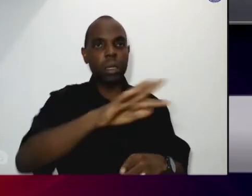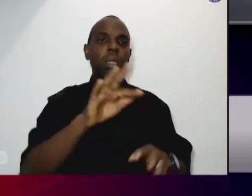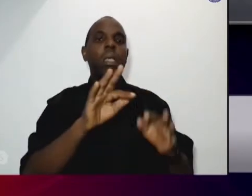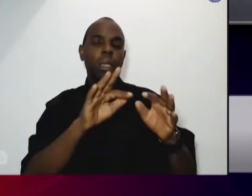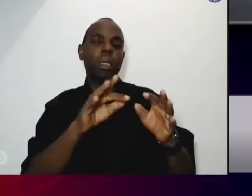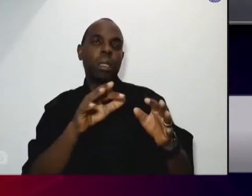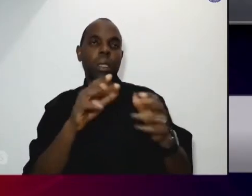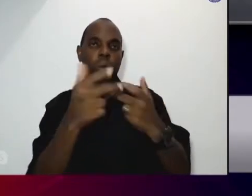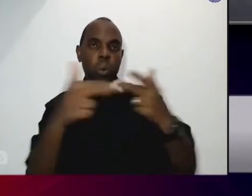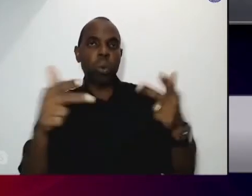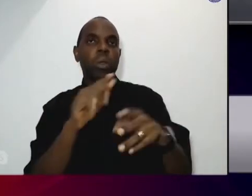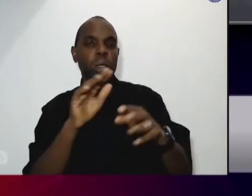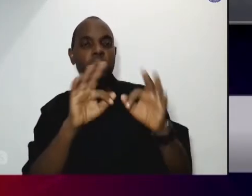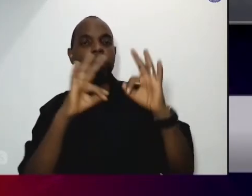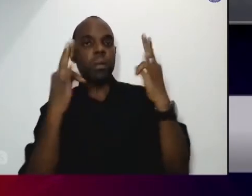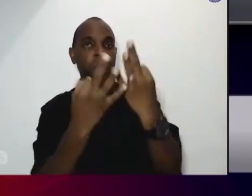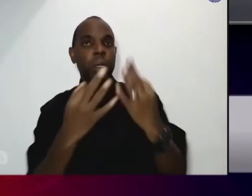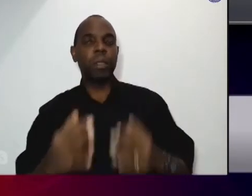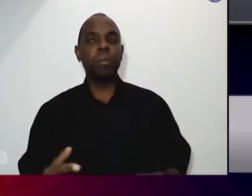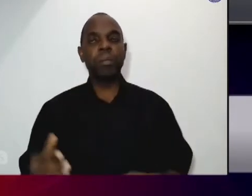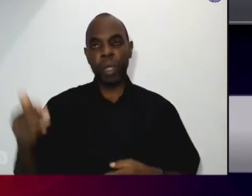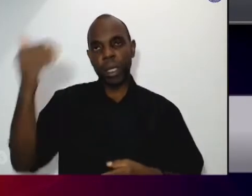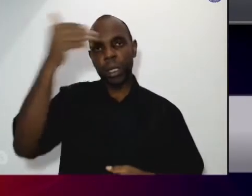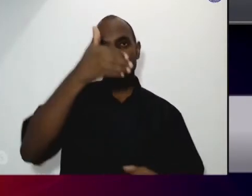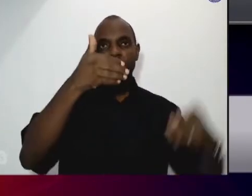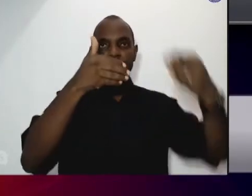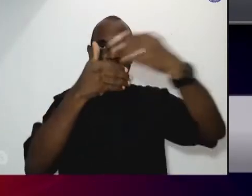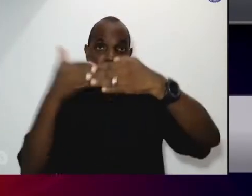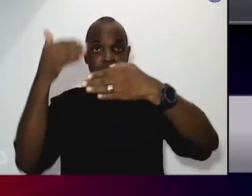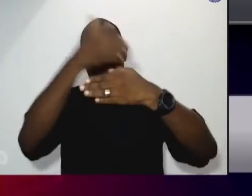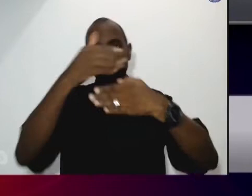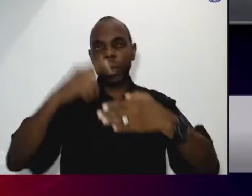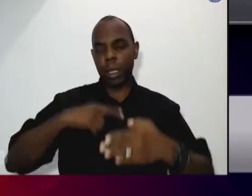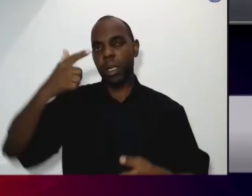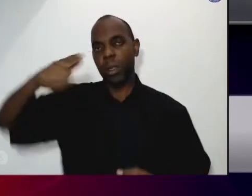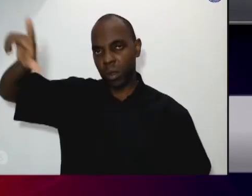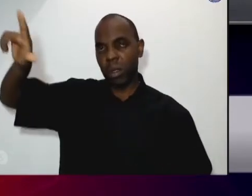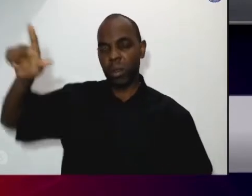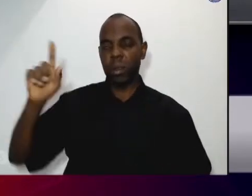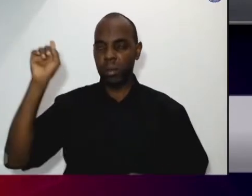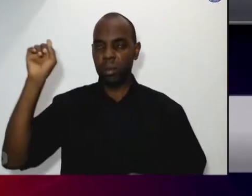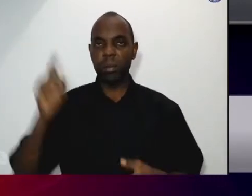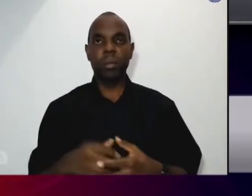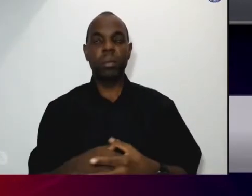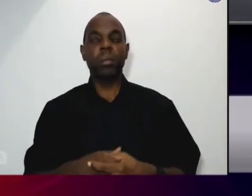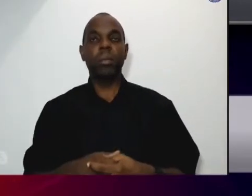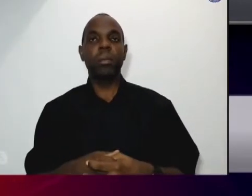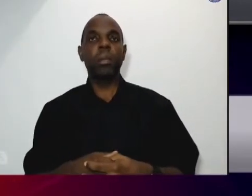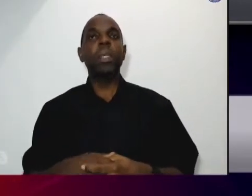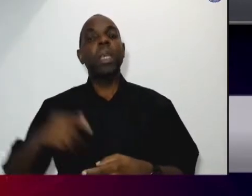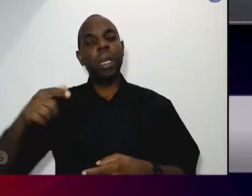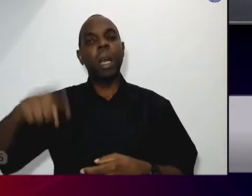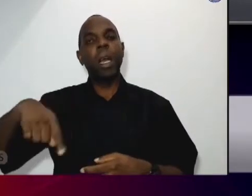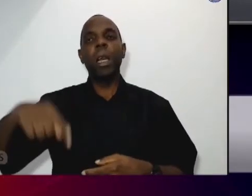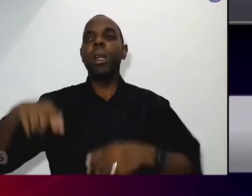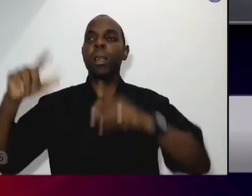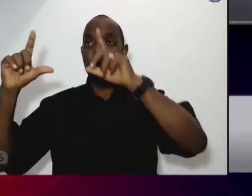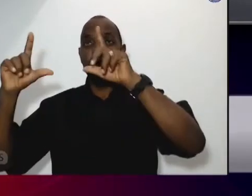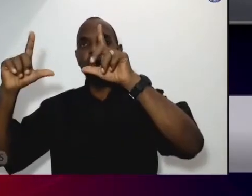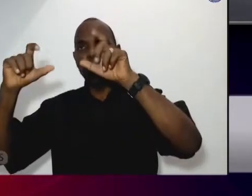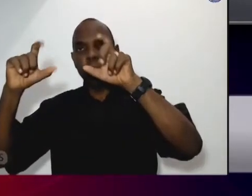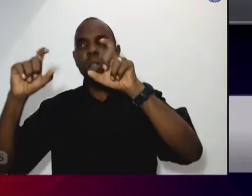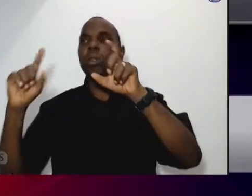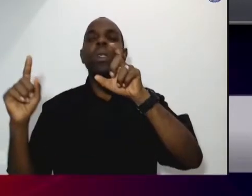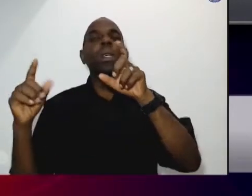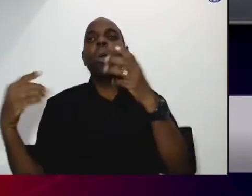Os slides seguintes, eu vou falar aqui, os slides seguintes são fotografias de algumas atividades que realizamos